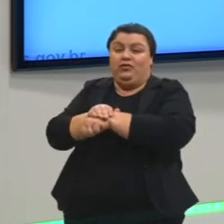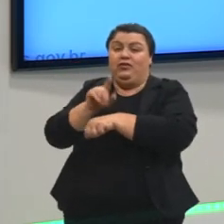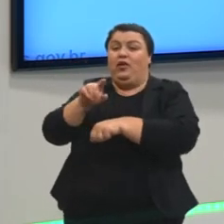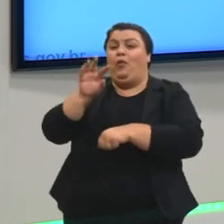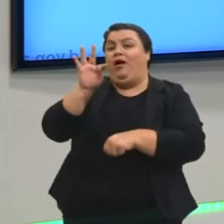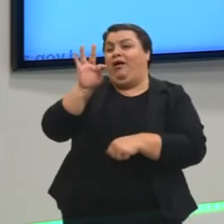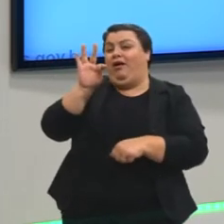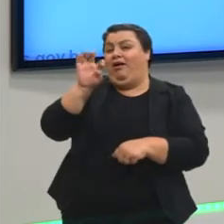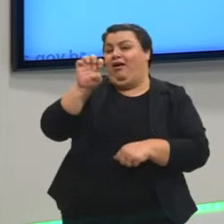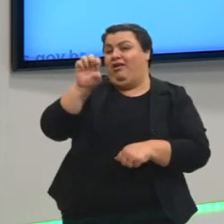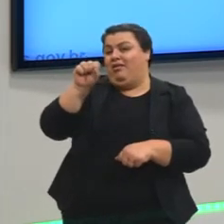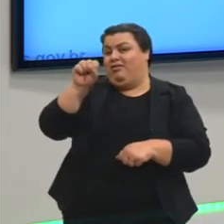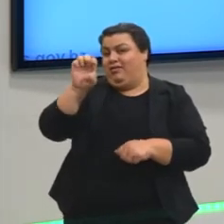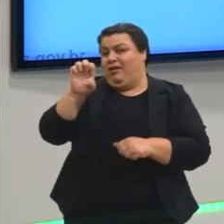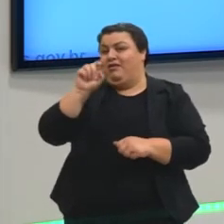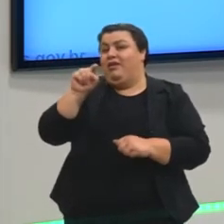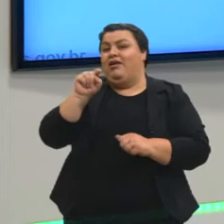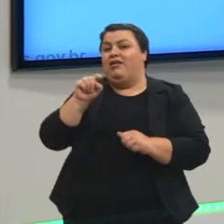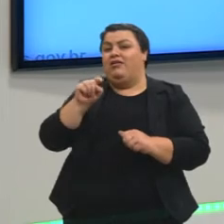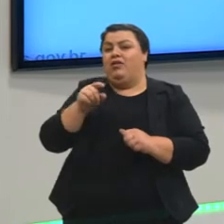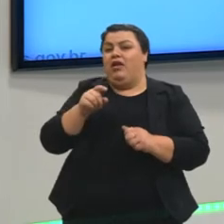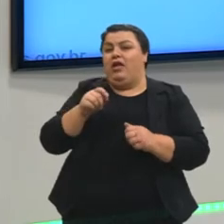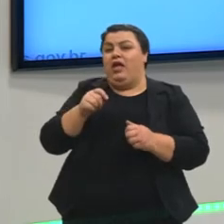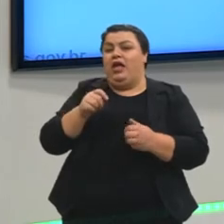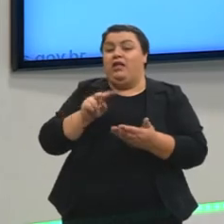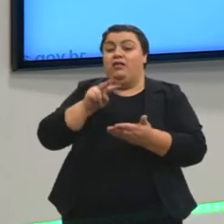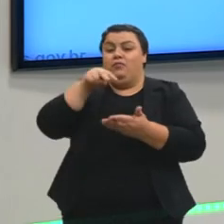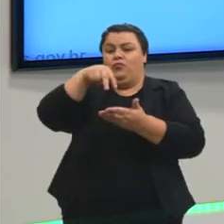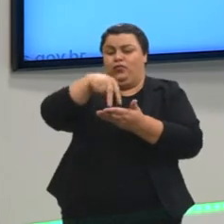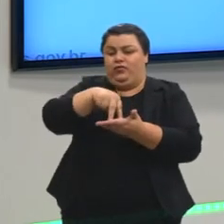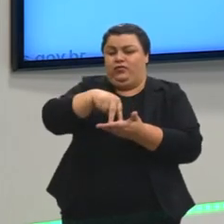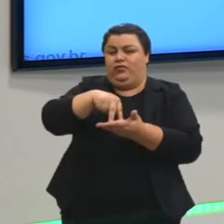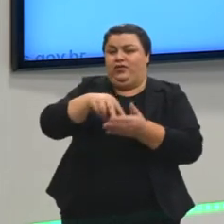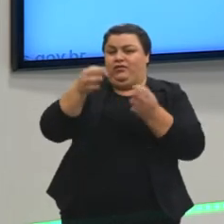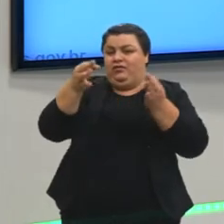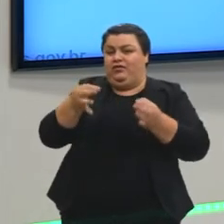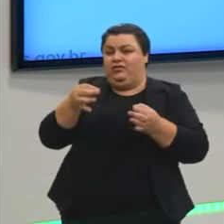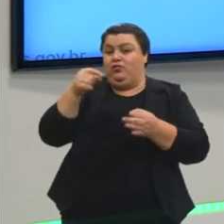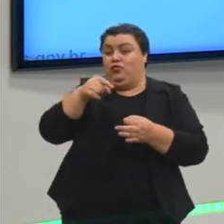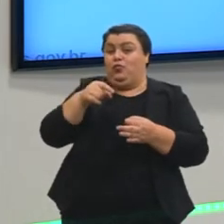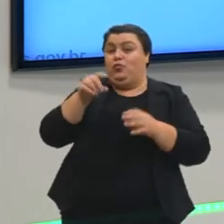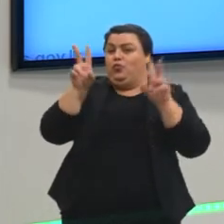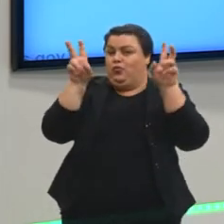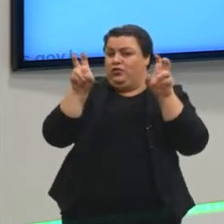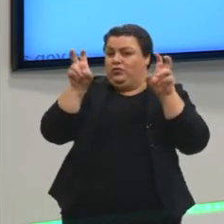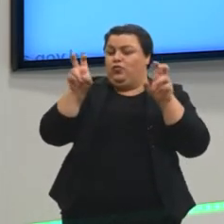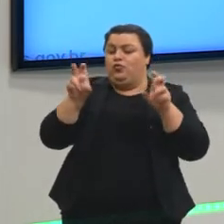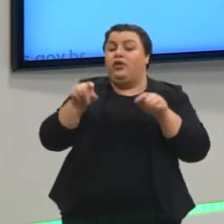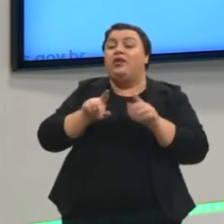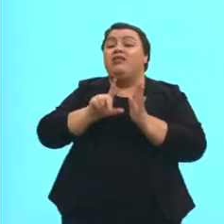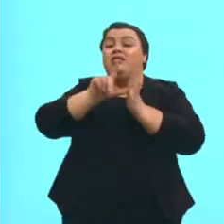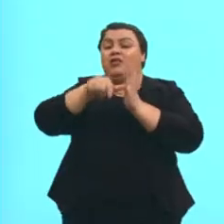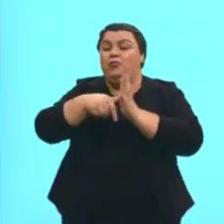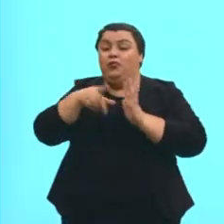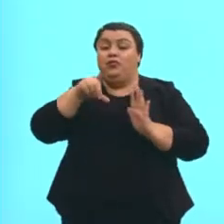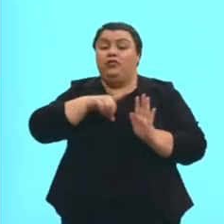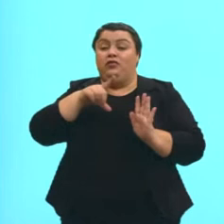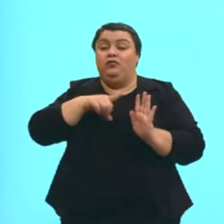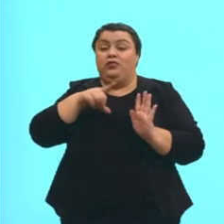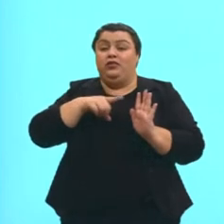sobre um tema. Se posicionar sobre um tema. E, logo depois, eu vou ter a